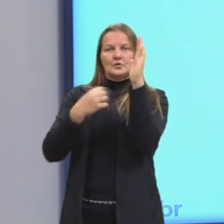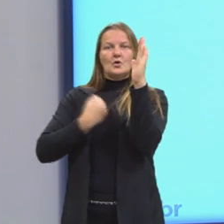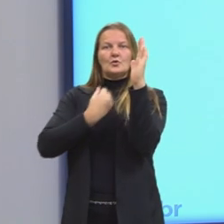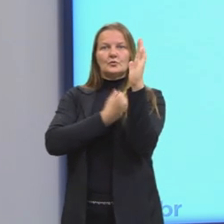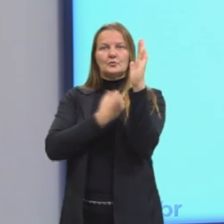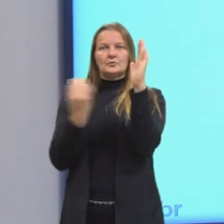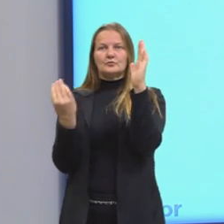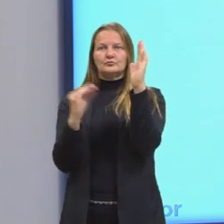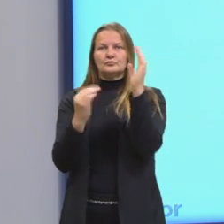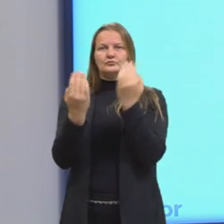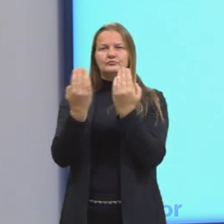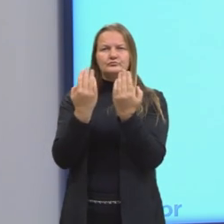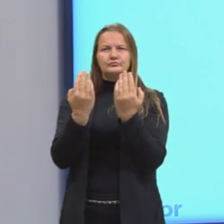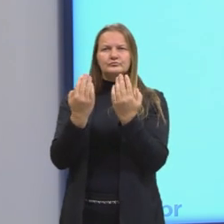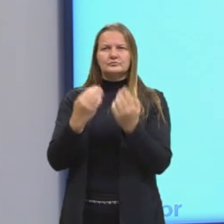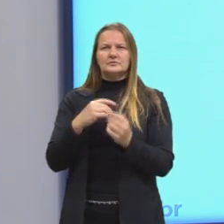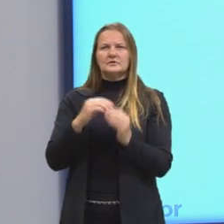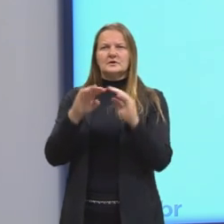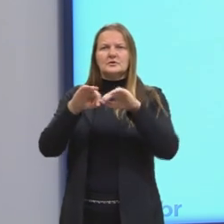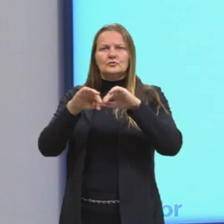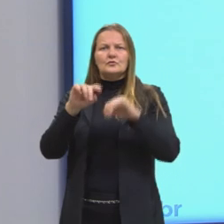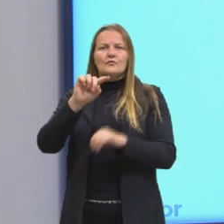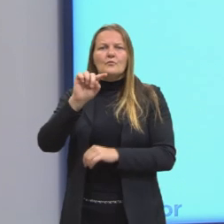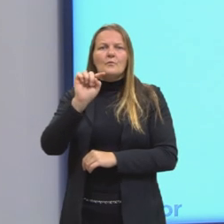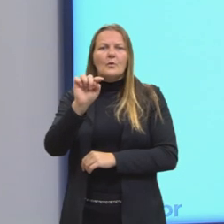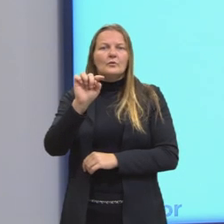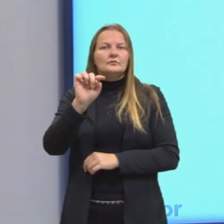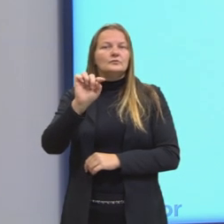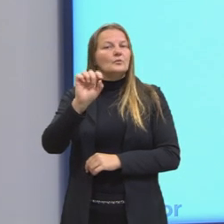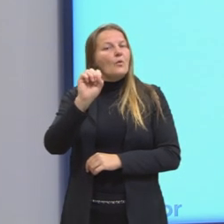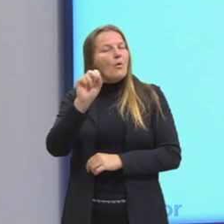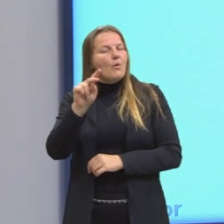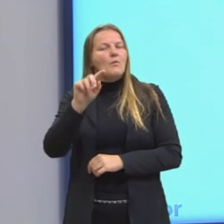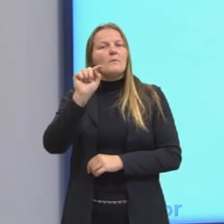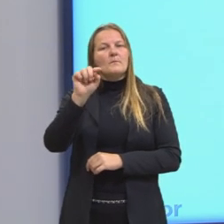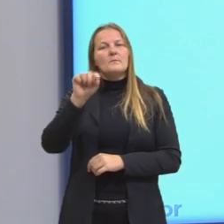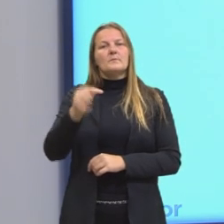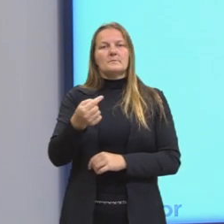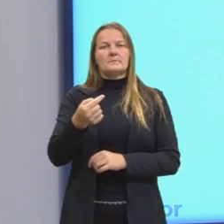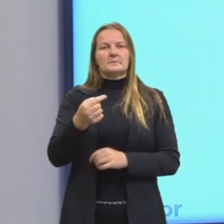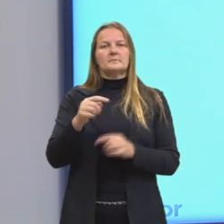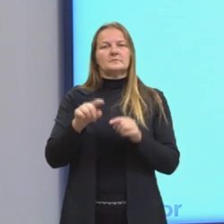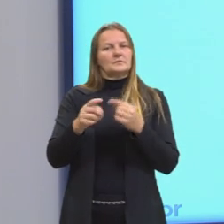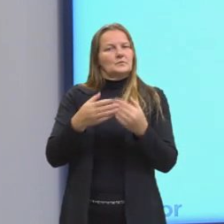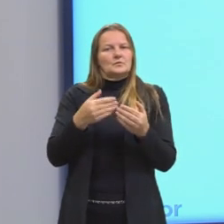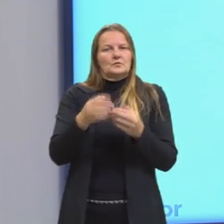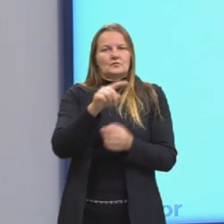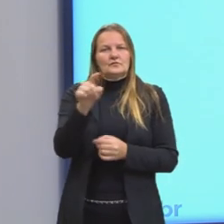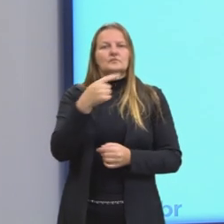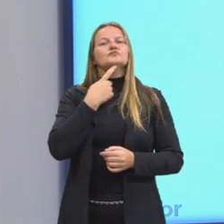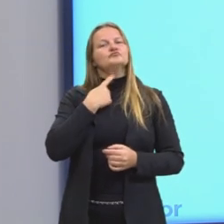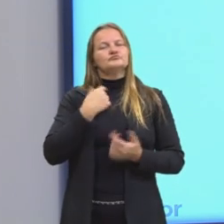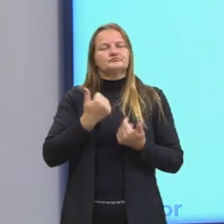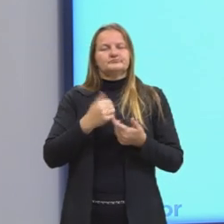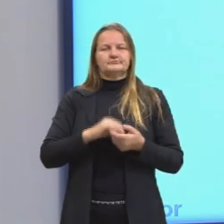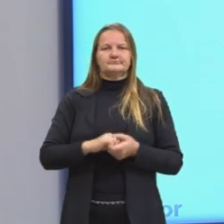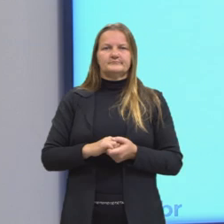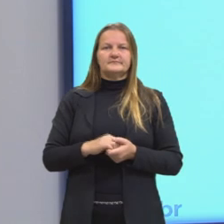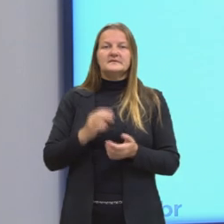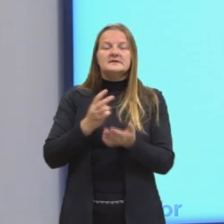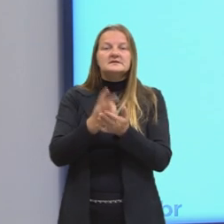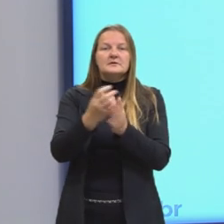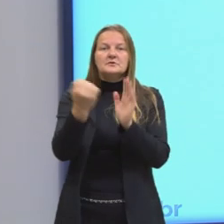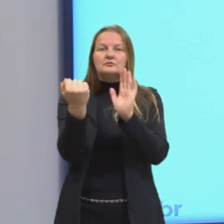Geralmente, nós separamos com um ponto ou ponto e vírgula, quando ficar mais conveniente, sempre